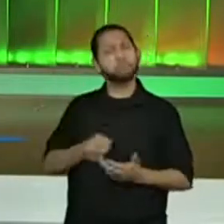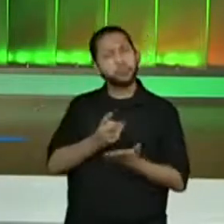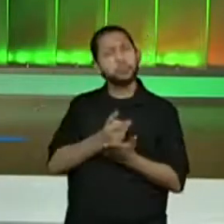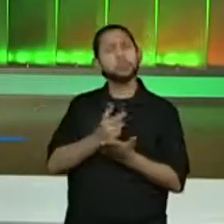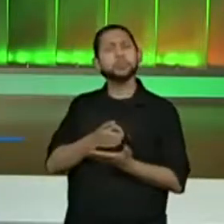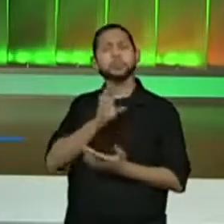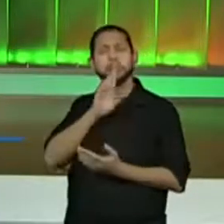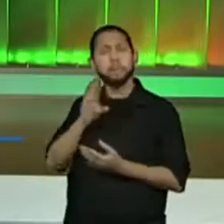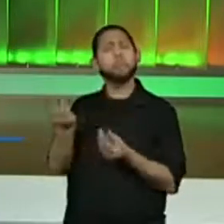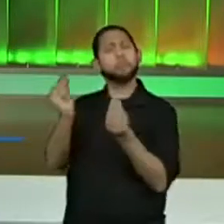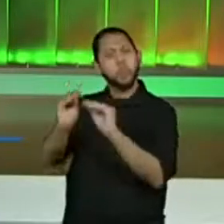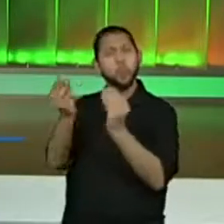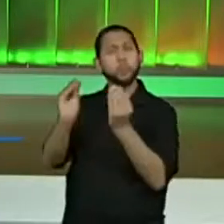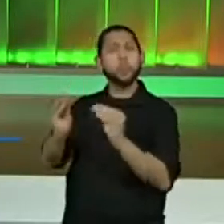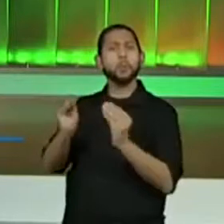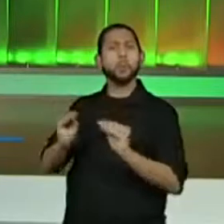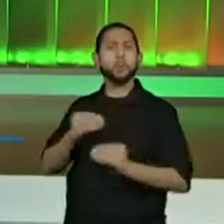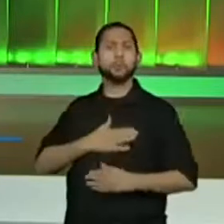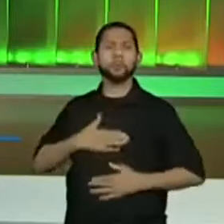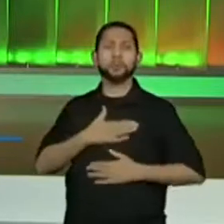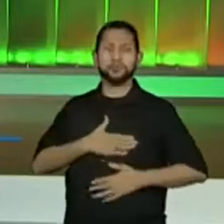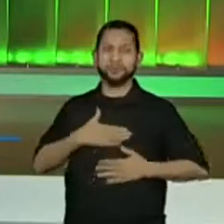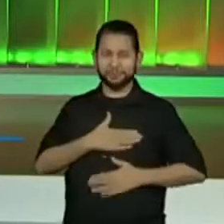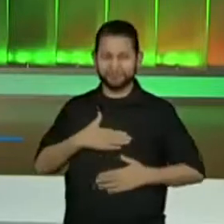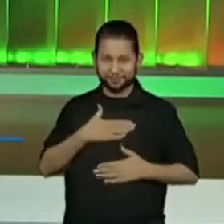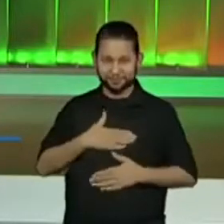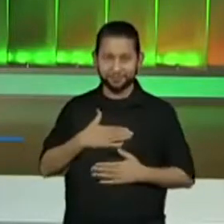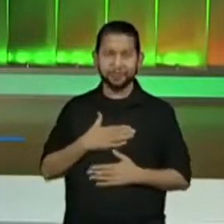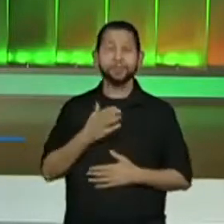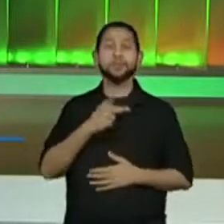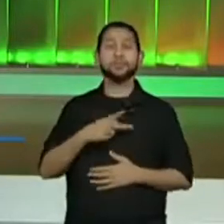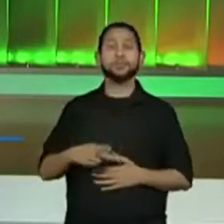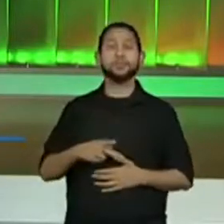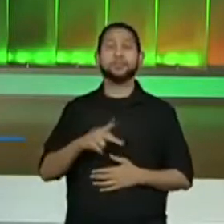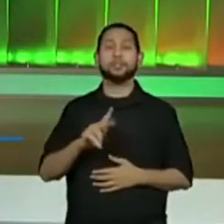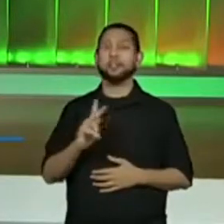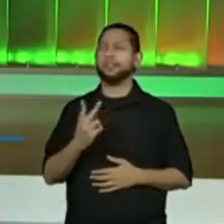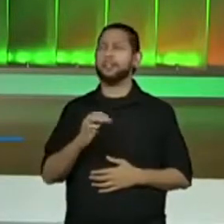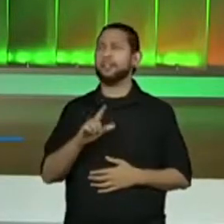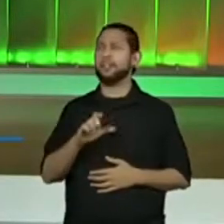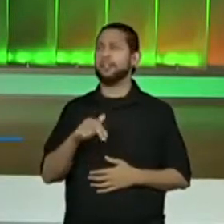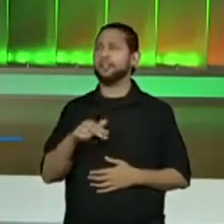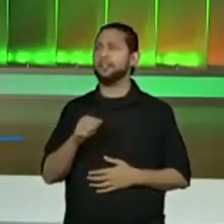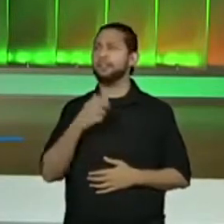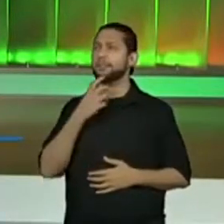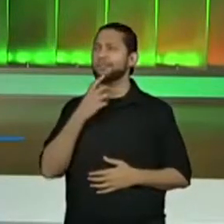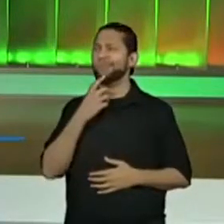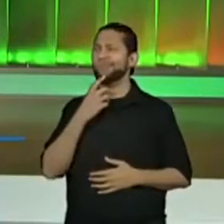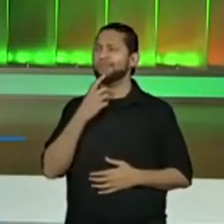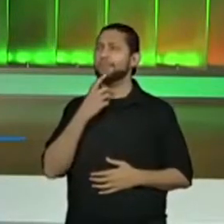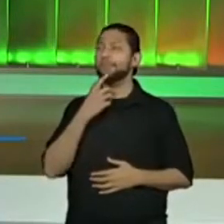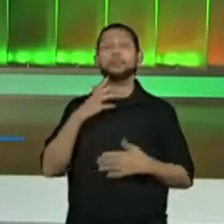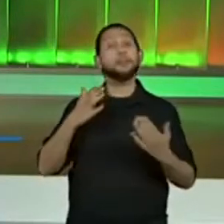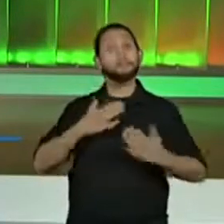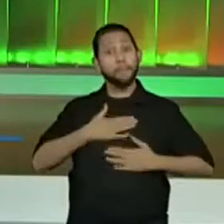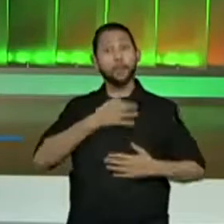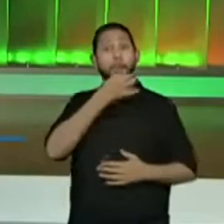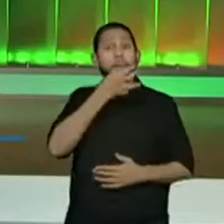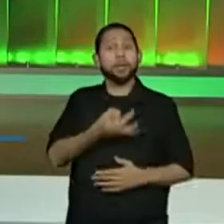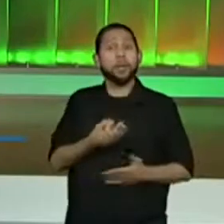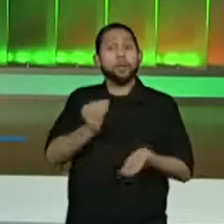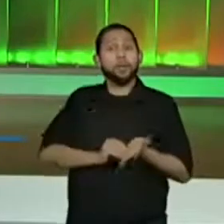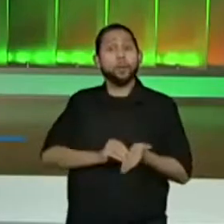continuem, hein? Gostando. Ó, que legal. A Pro Helena também colocou que é uma carta onde você está dando a sua opinião.